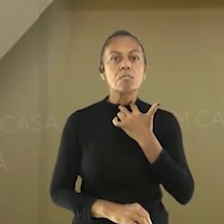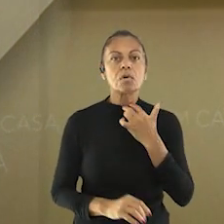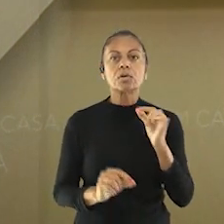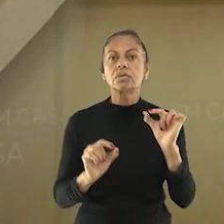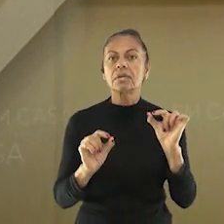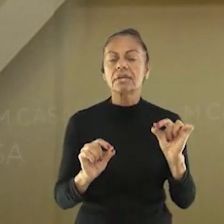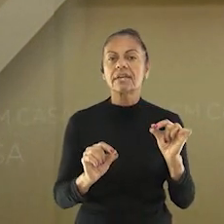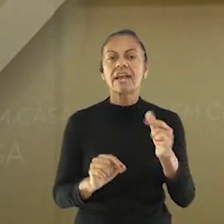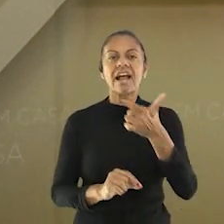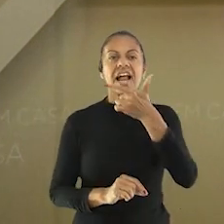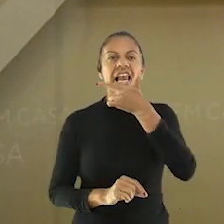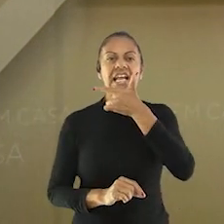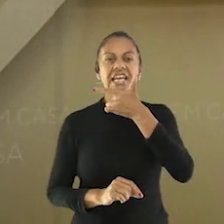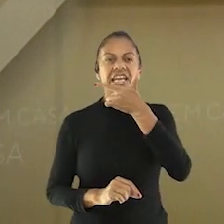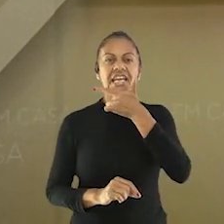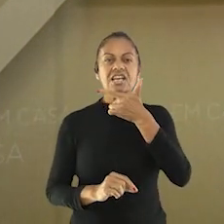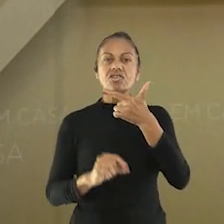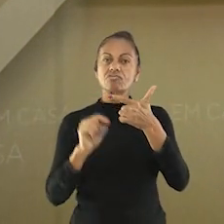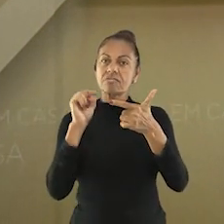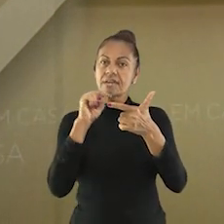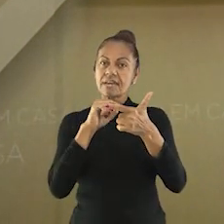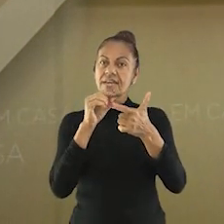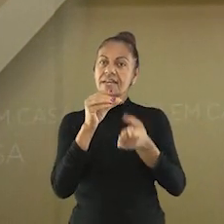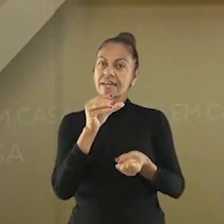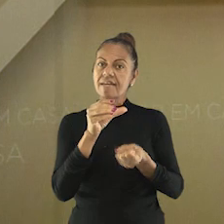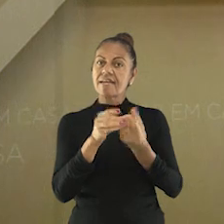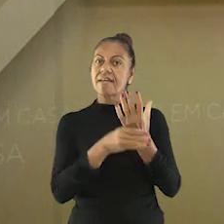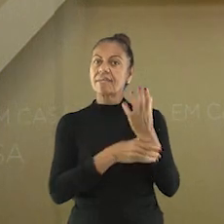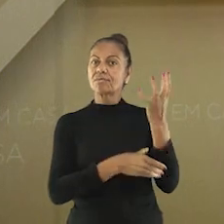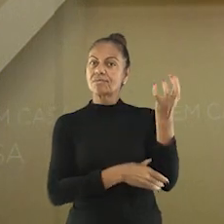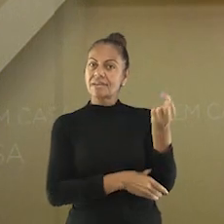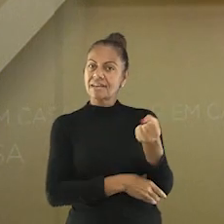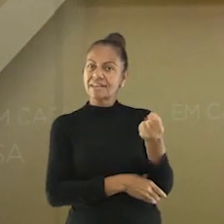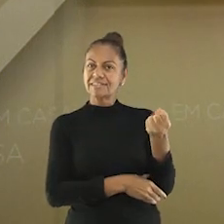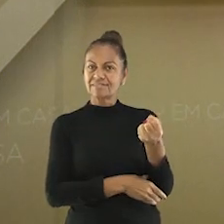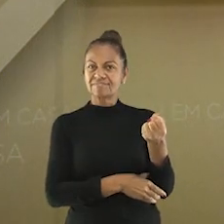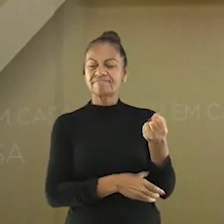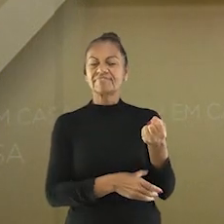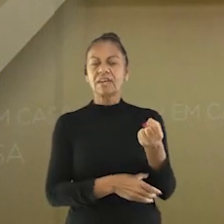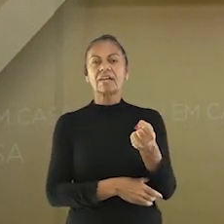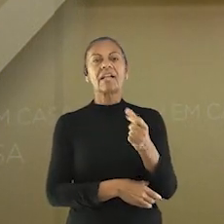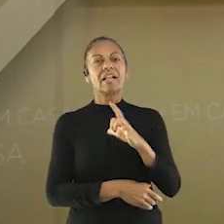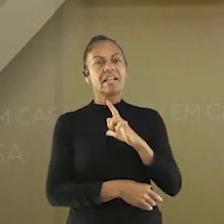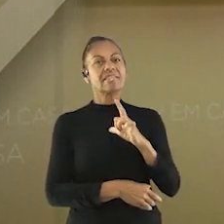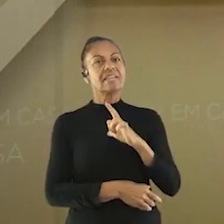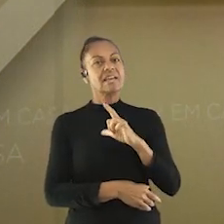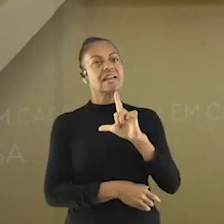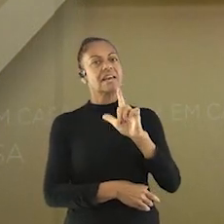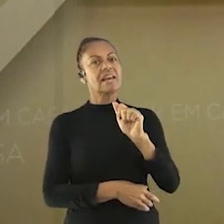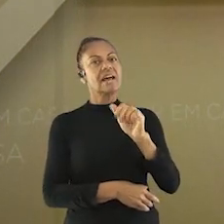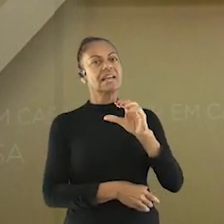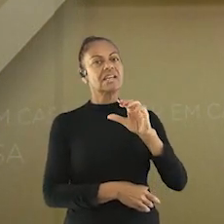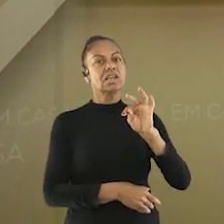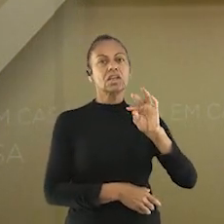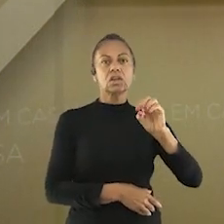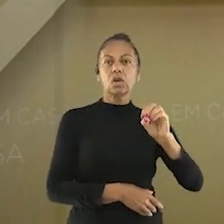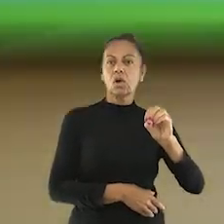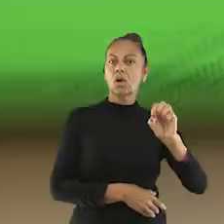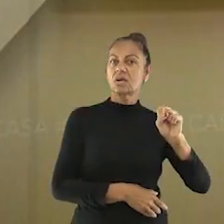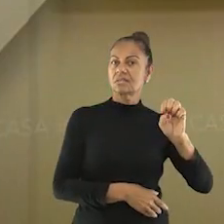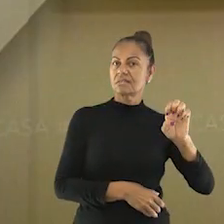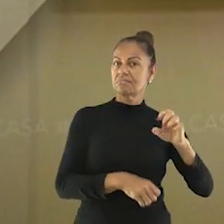leite, certo? O que afetaria a sua intolerância à lactose. Mas e aí, você acertou? Espero que sim.